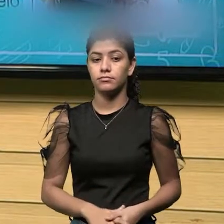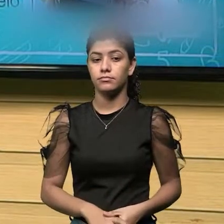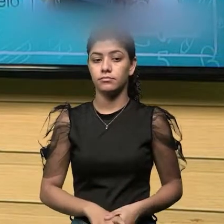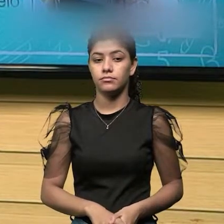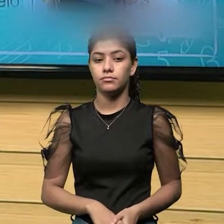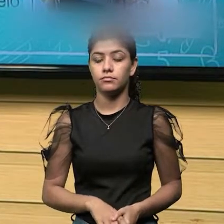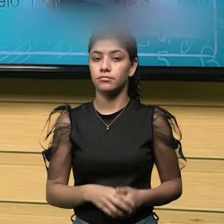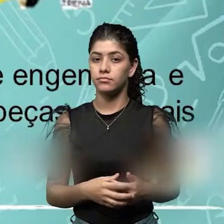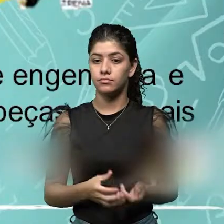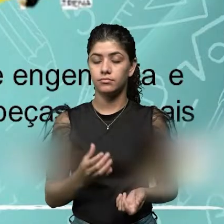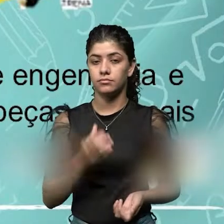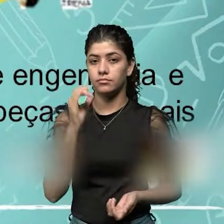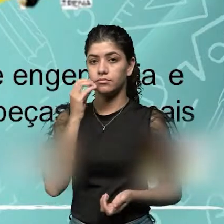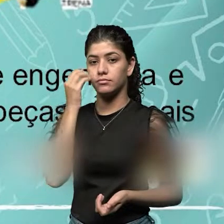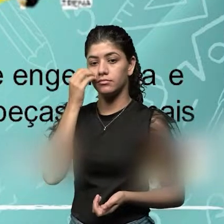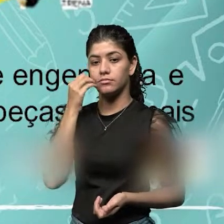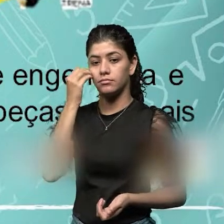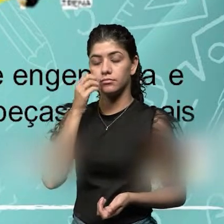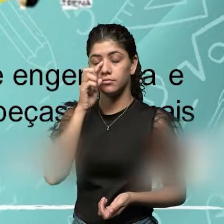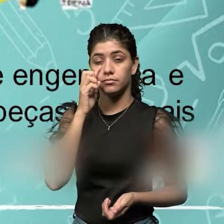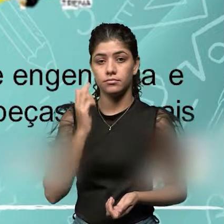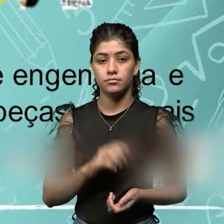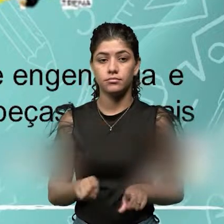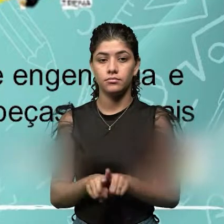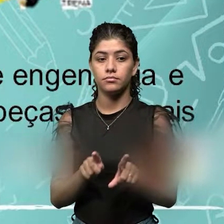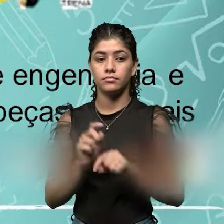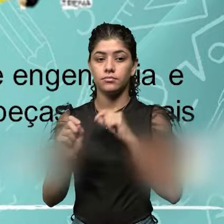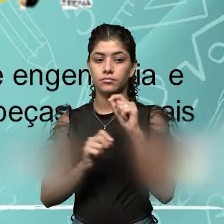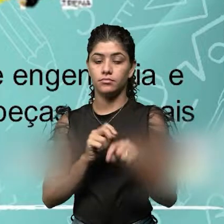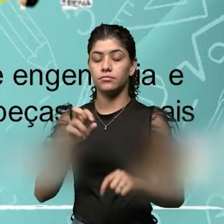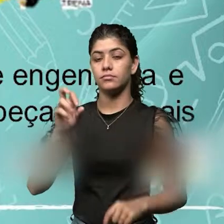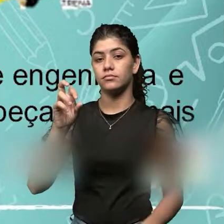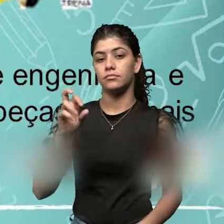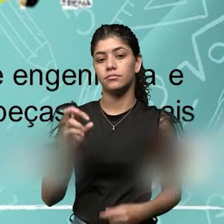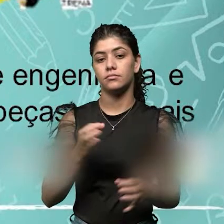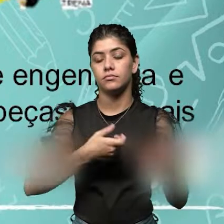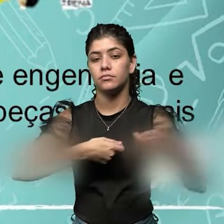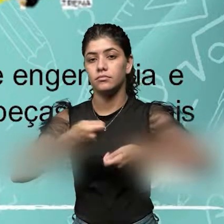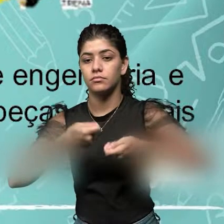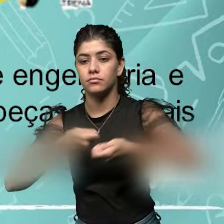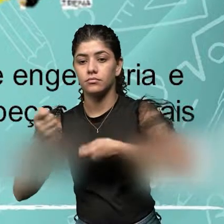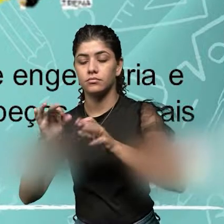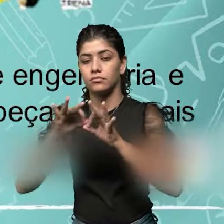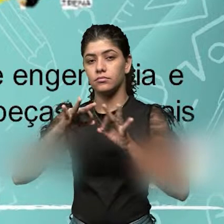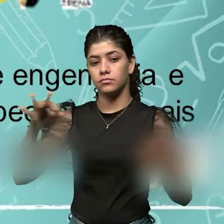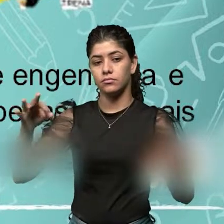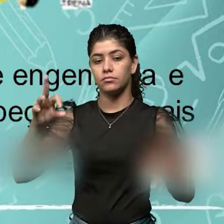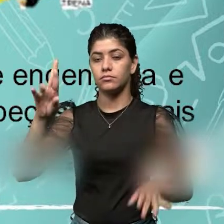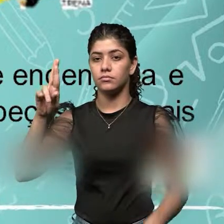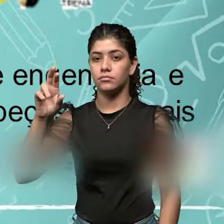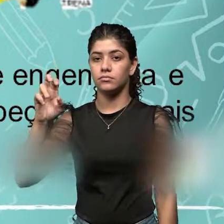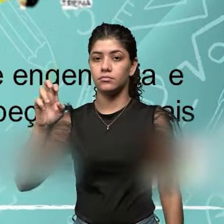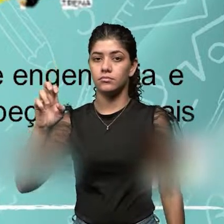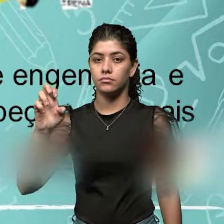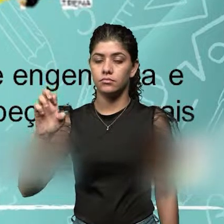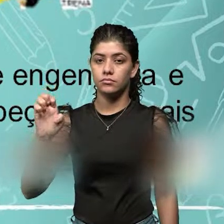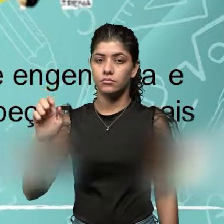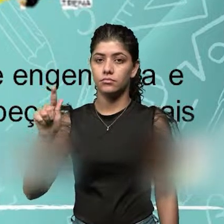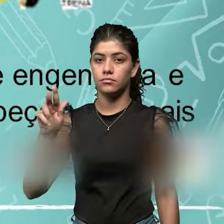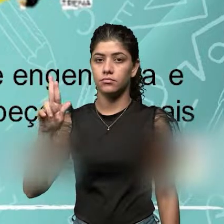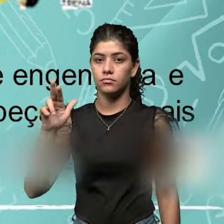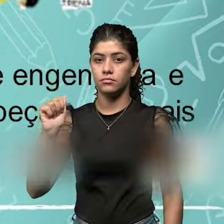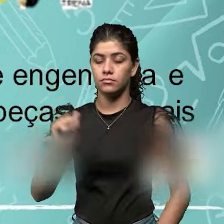teste do bafômetro. Instrumentos para controle dimensional. Régua é um instrumento de medida